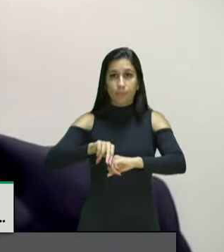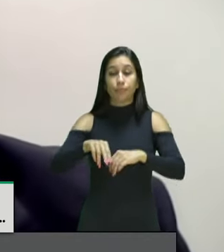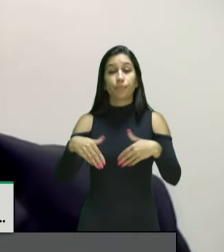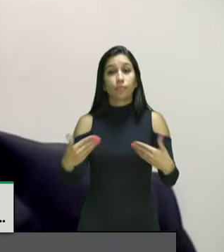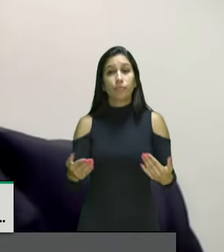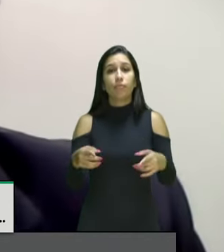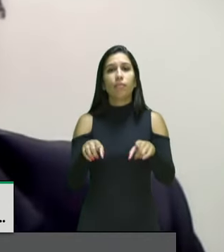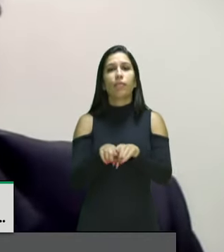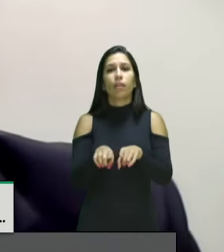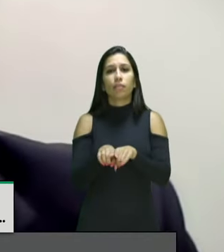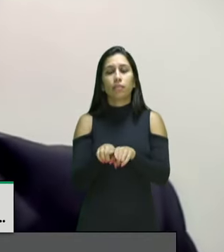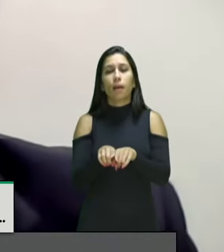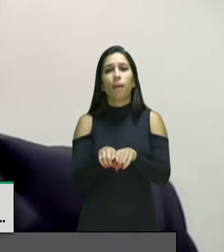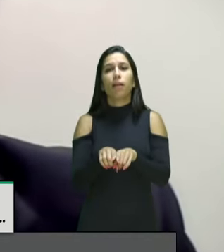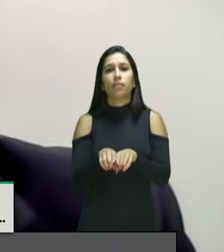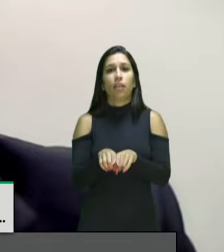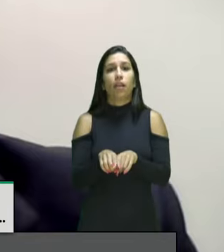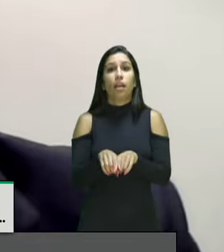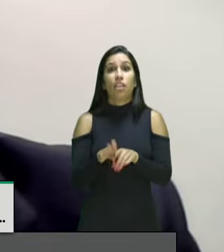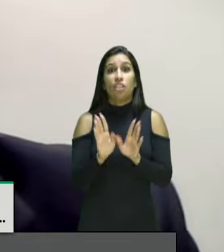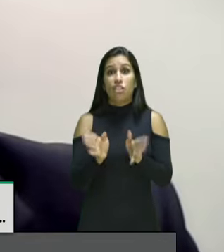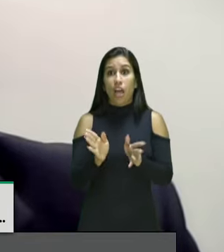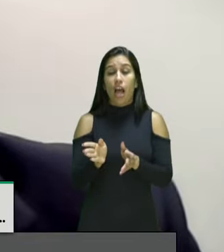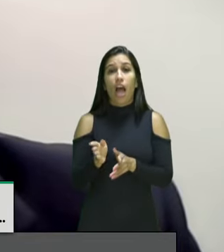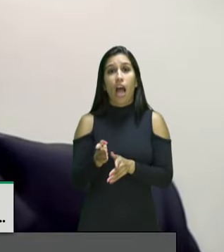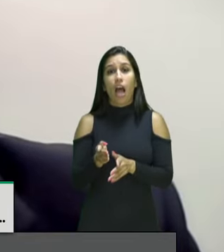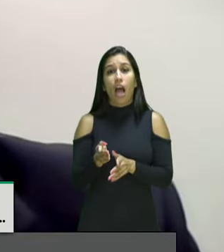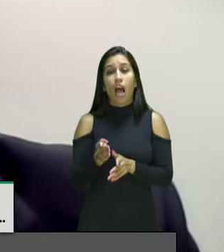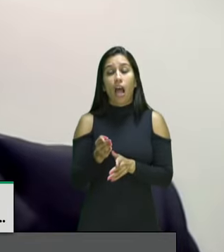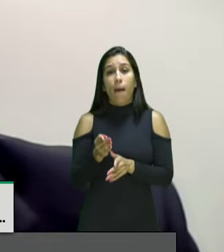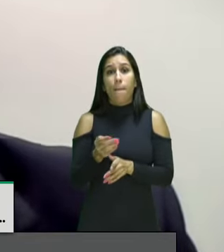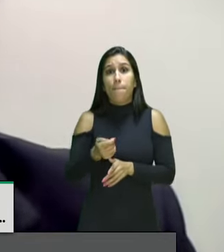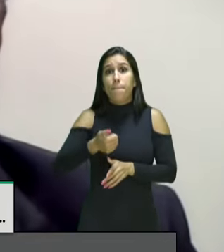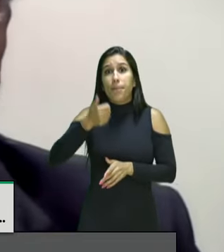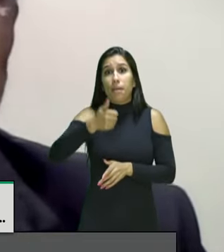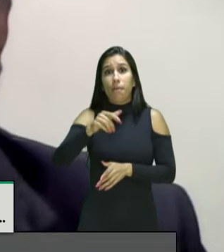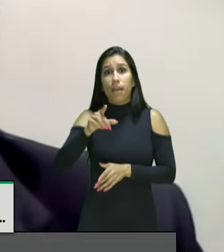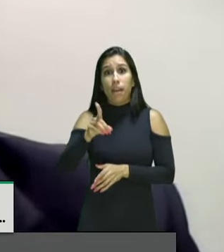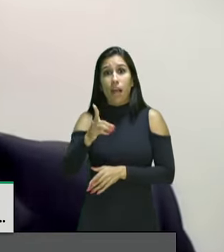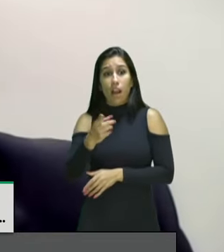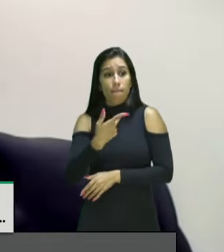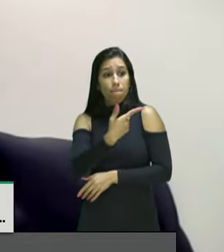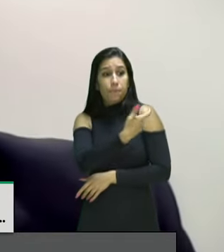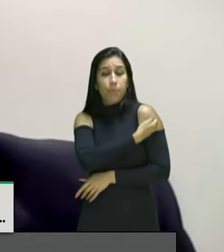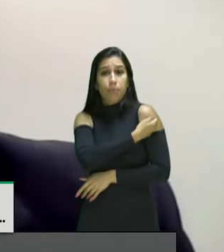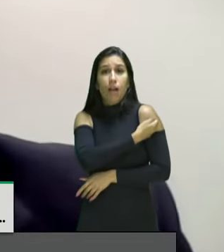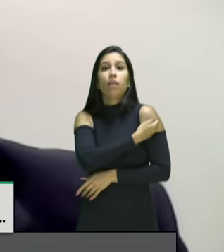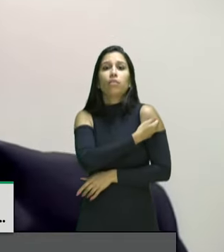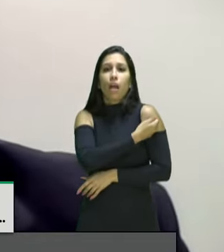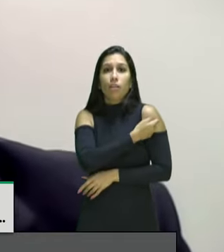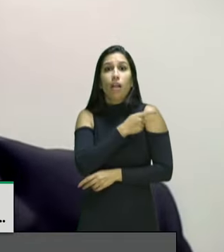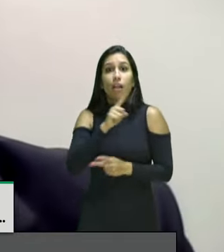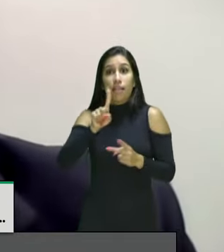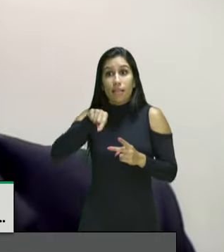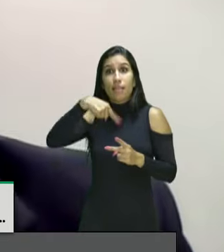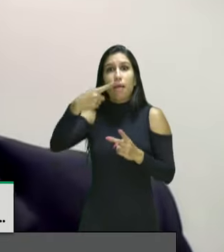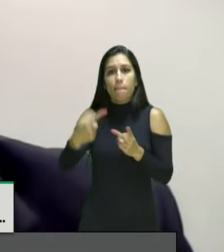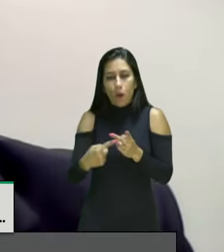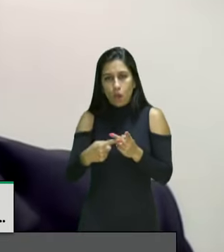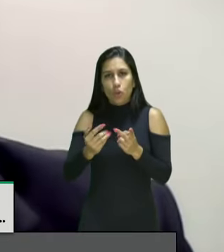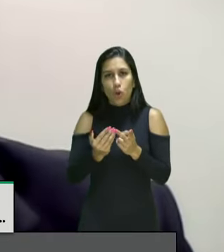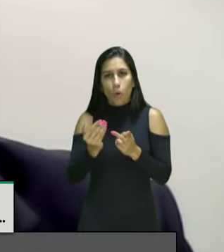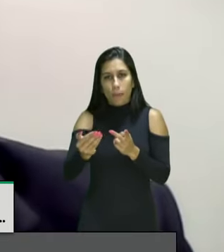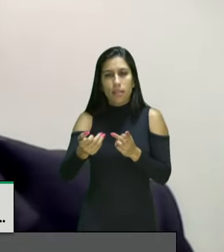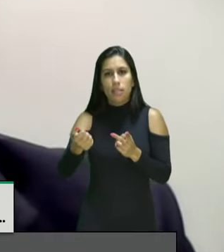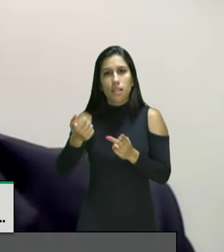completa da primeira dose da vacina contra o COVID, e iniciando a distribuição da segunda dose para mais